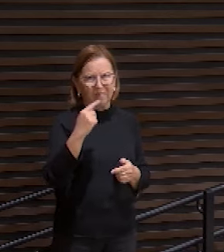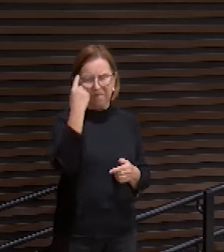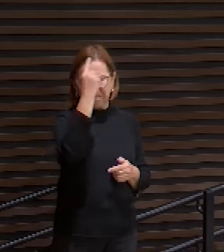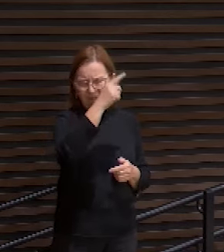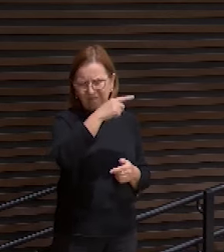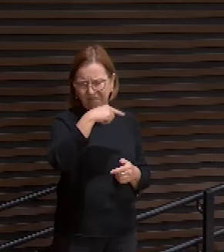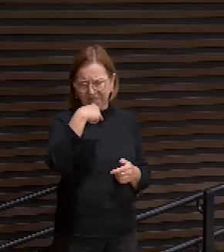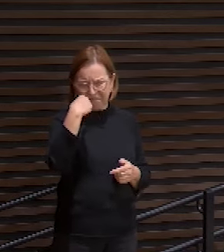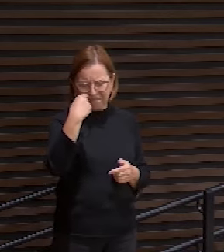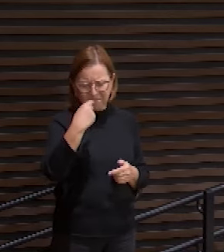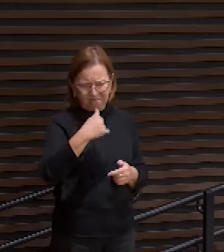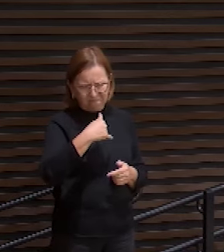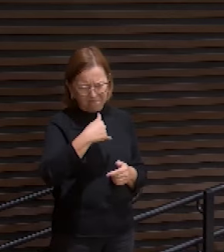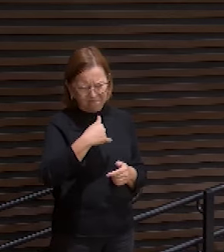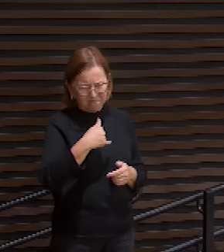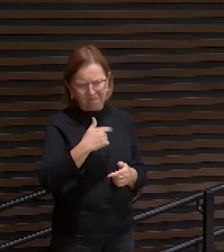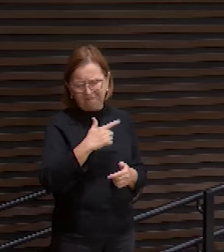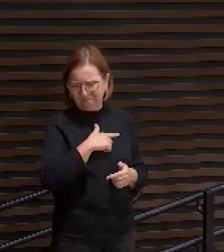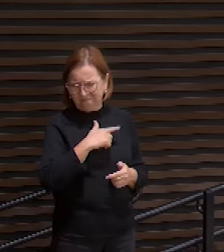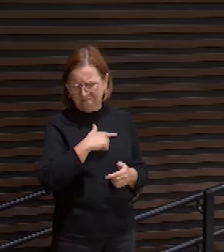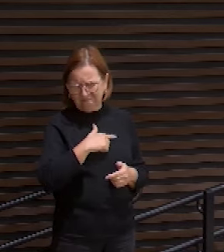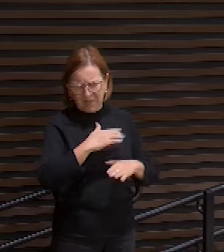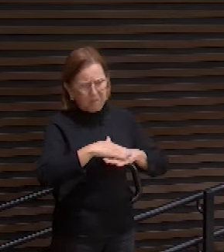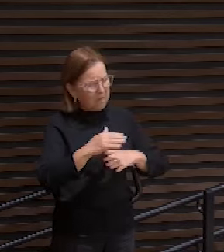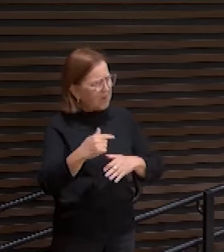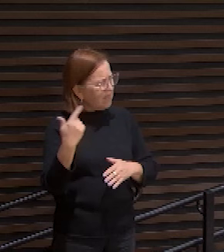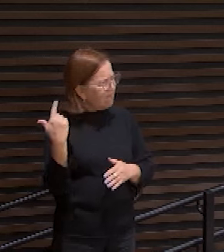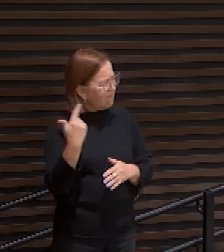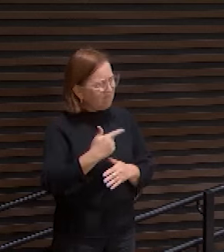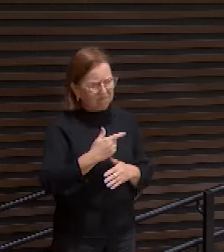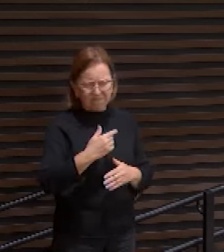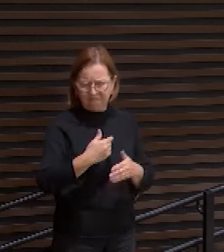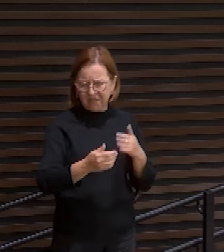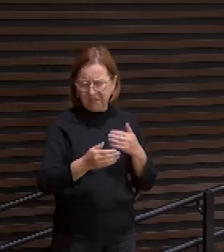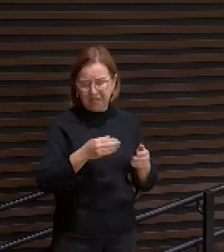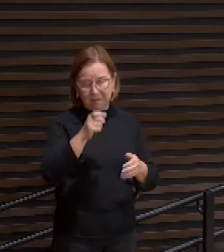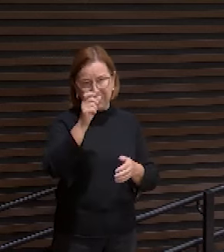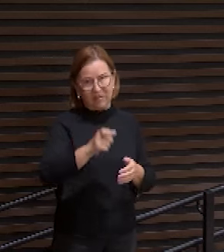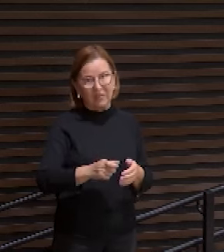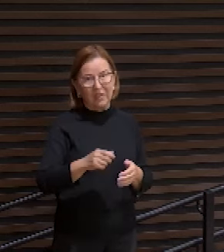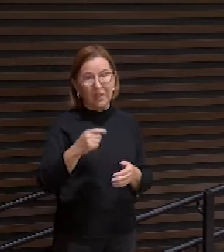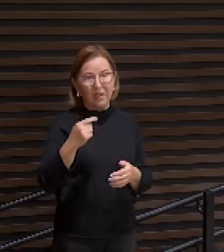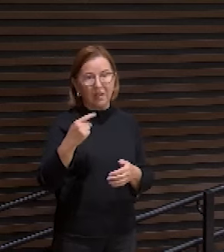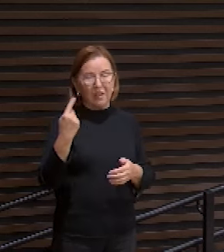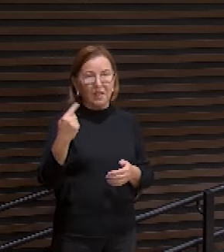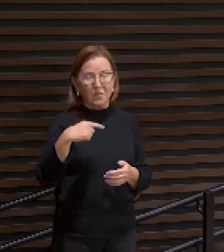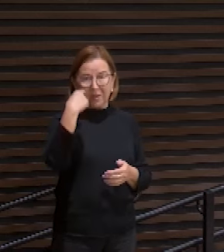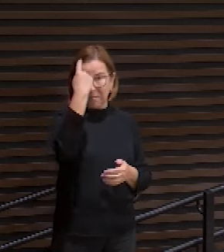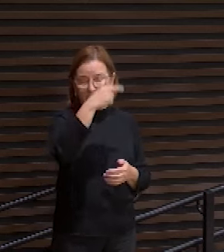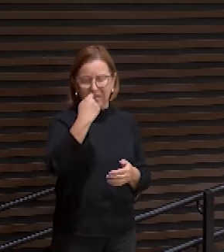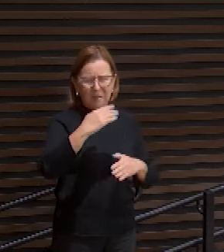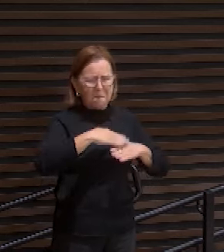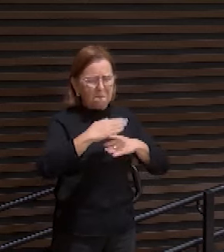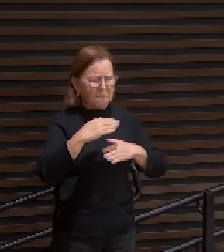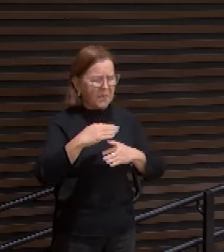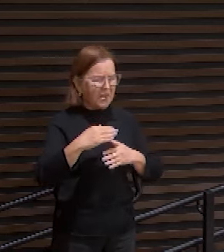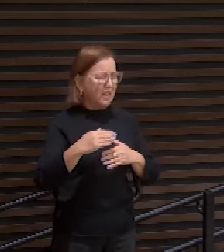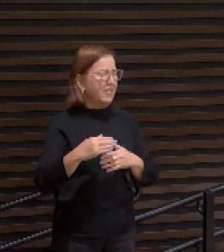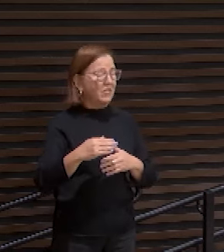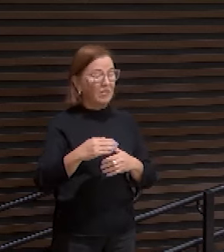desfigurado, mais do que o de outro qualquer. E a sua aparência, mais do que a dos outros filhos dos homens.